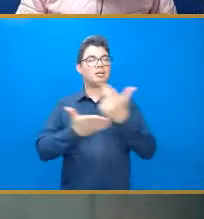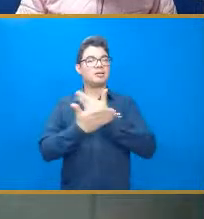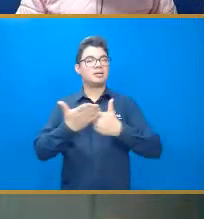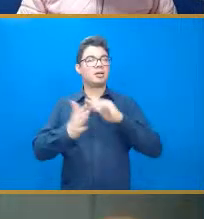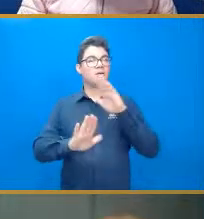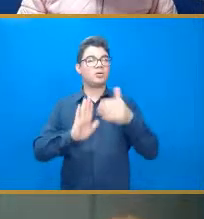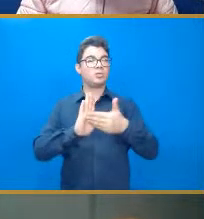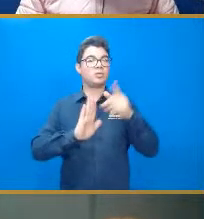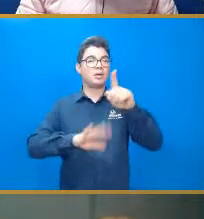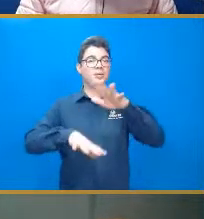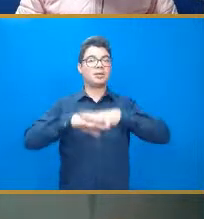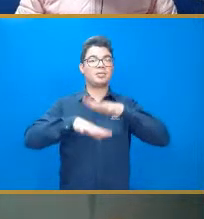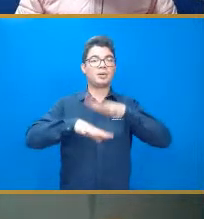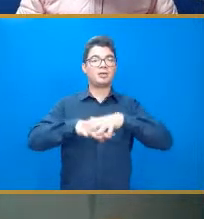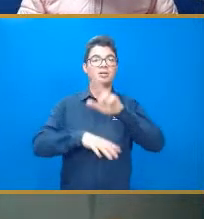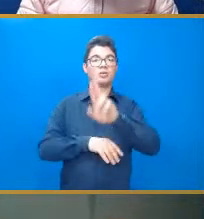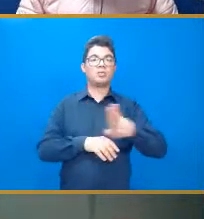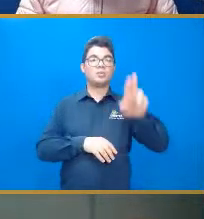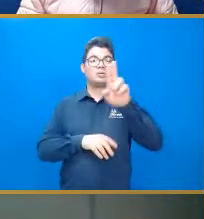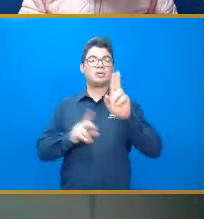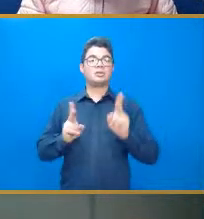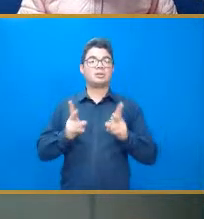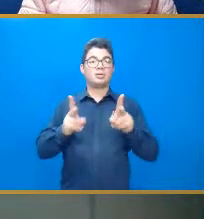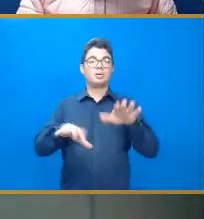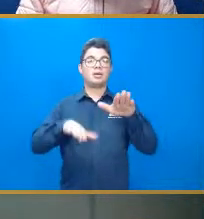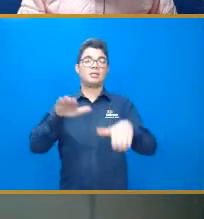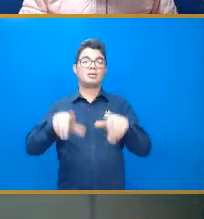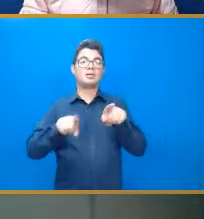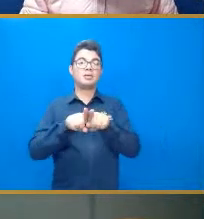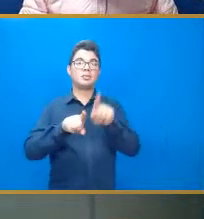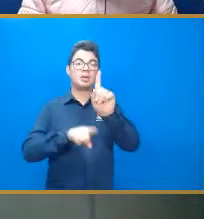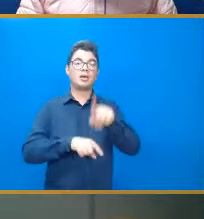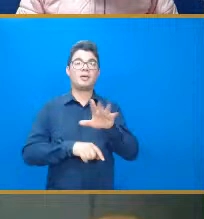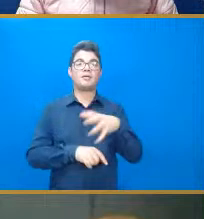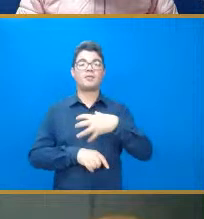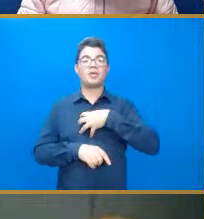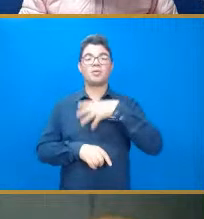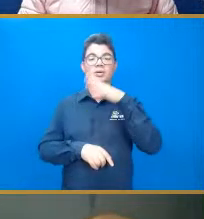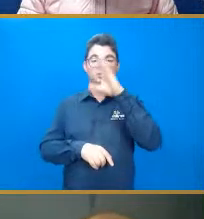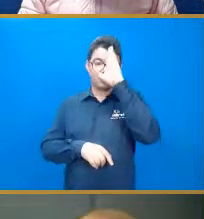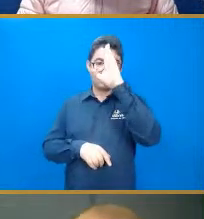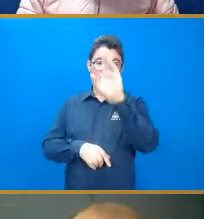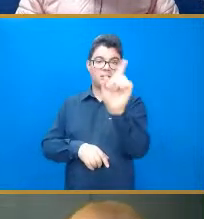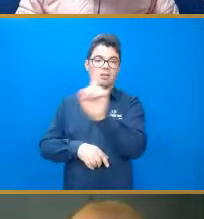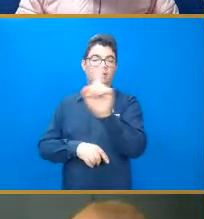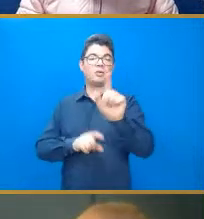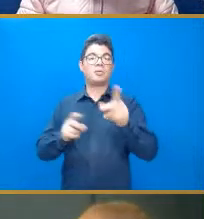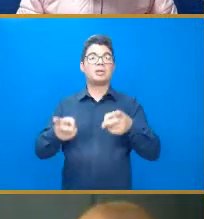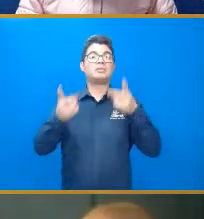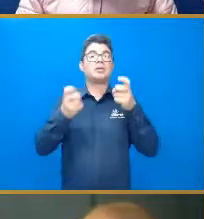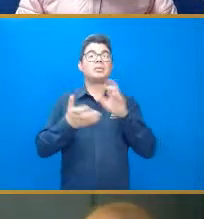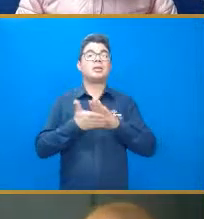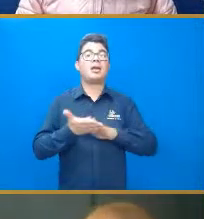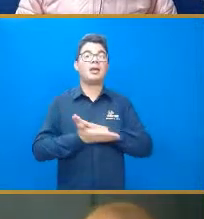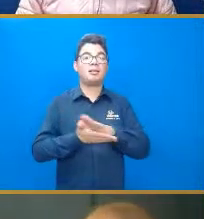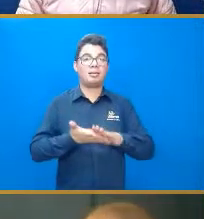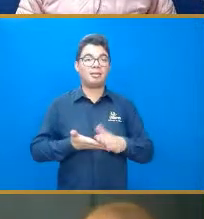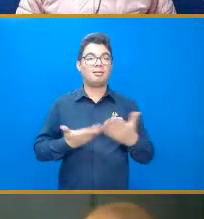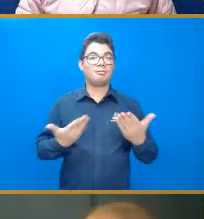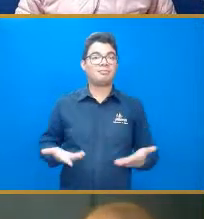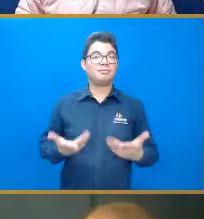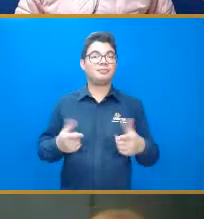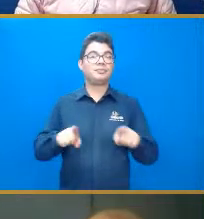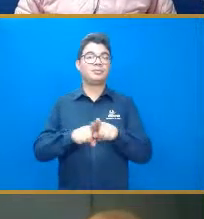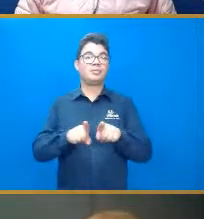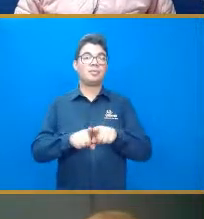matemática, então a usa sim, só que muitas vezes a gente usa de uma forma indireta e acaba nem percebendo, né, mas a gente